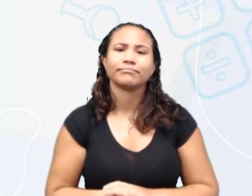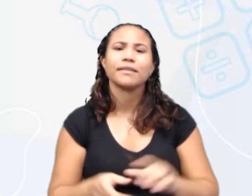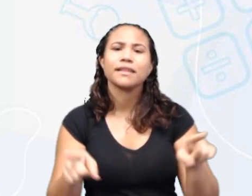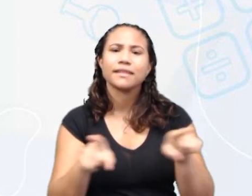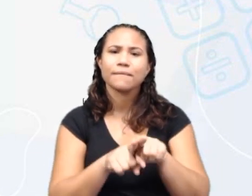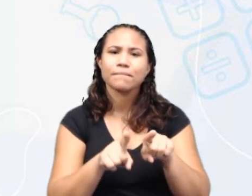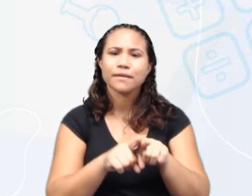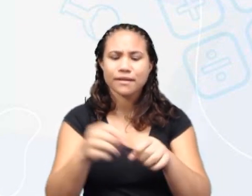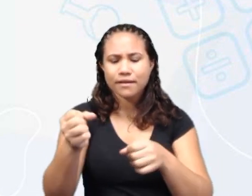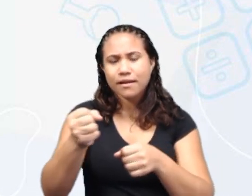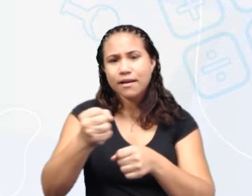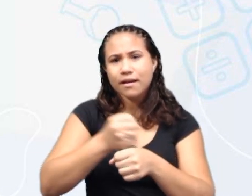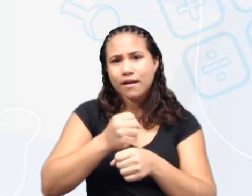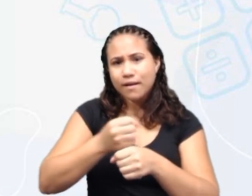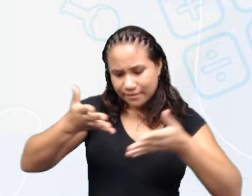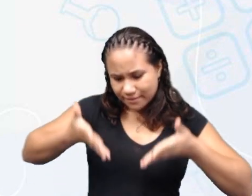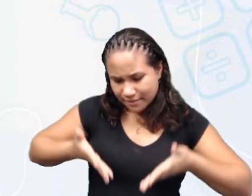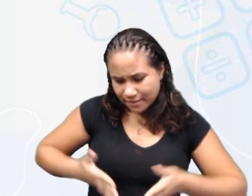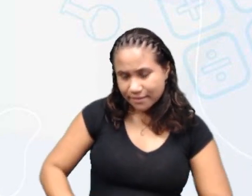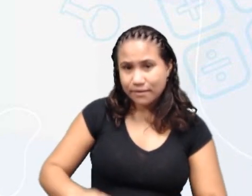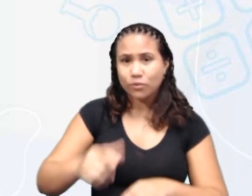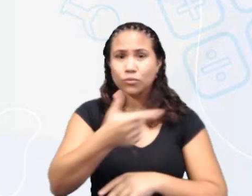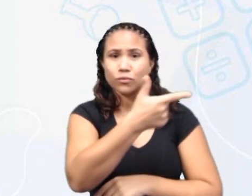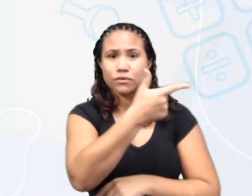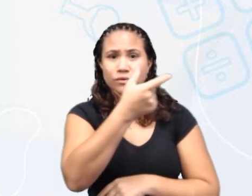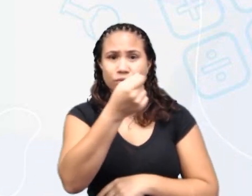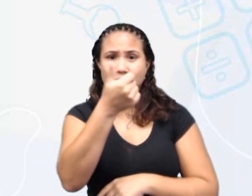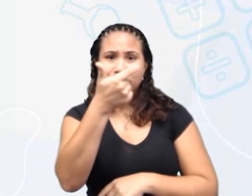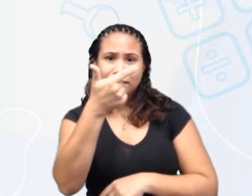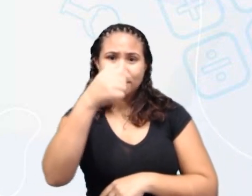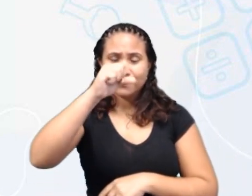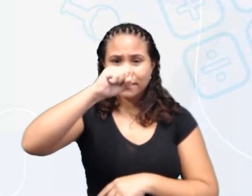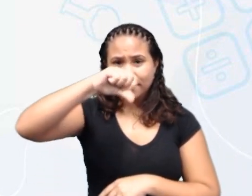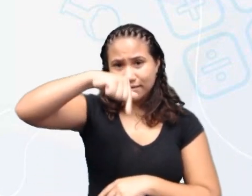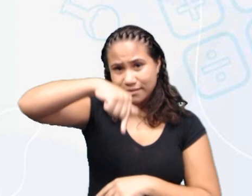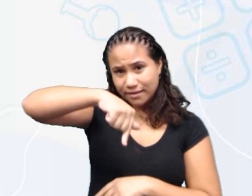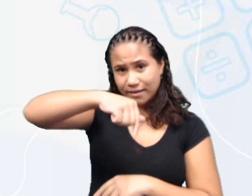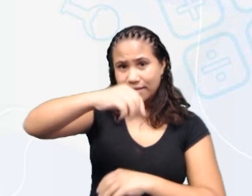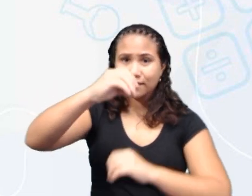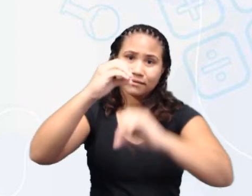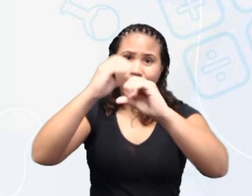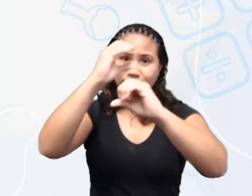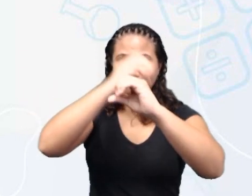nasceu no ano de 287 a.C., ele disse,